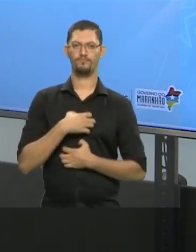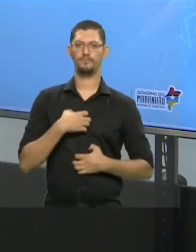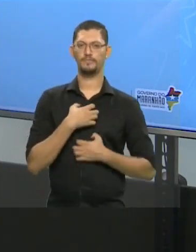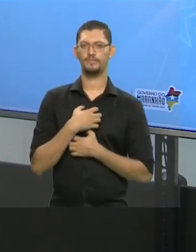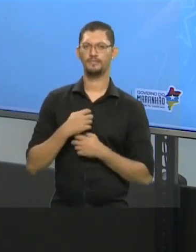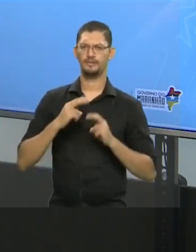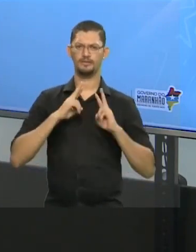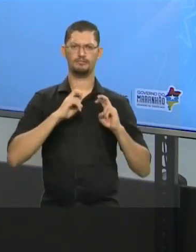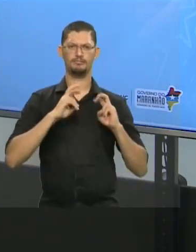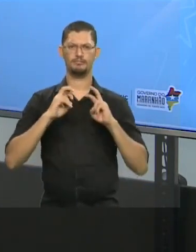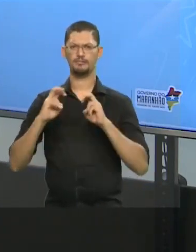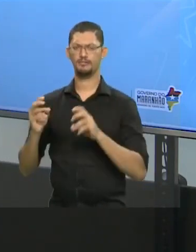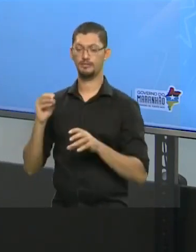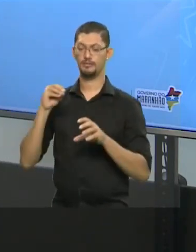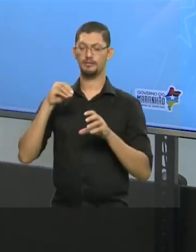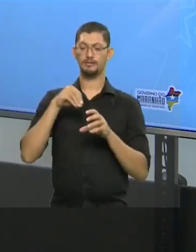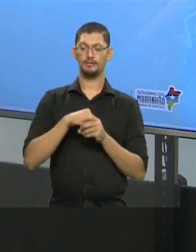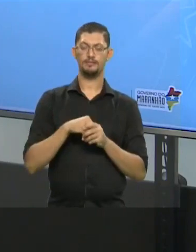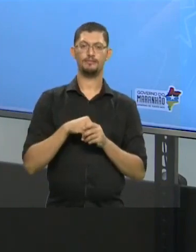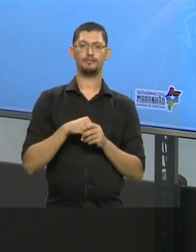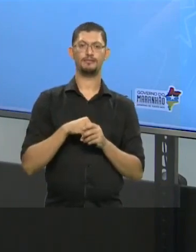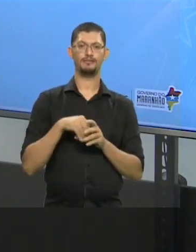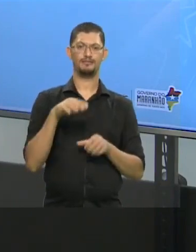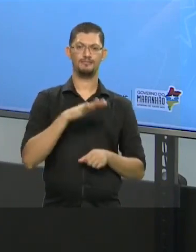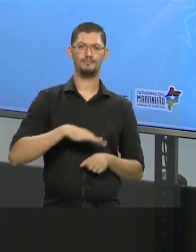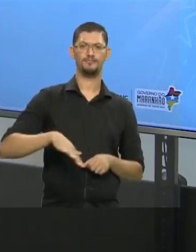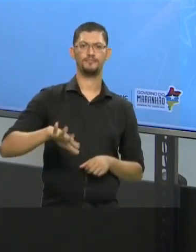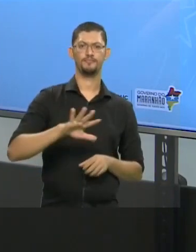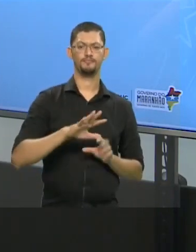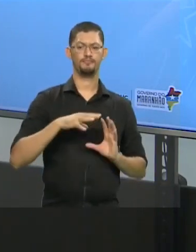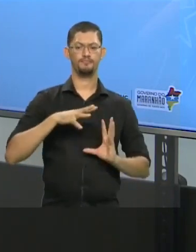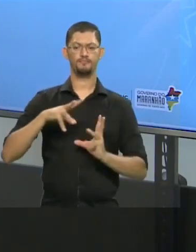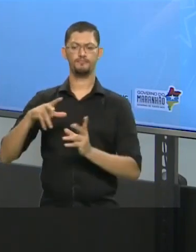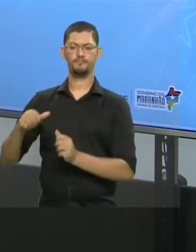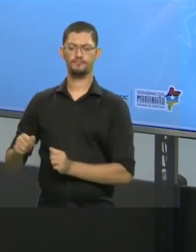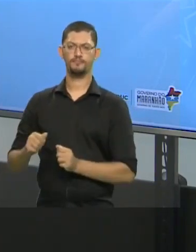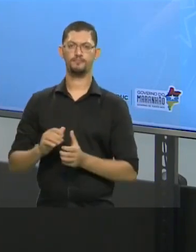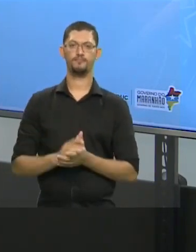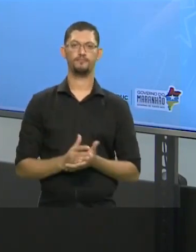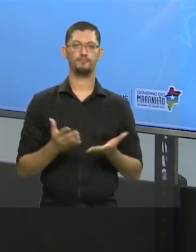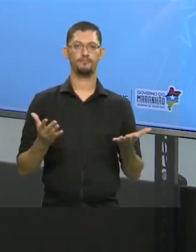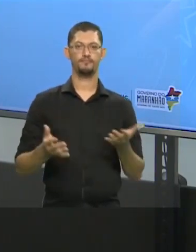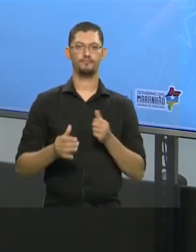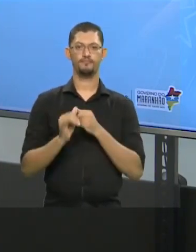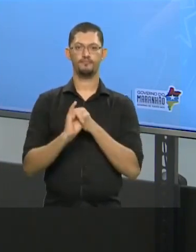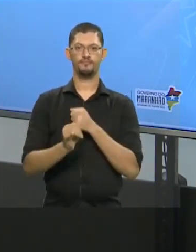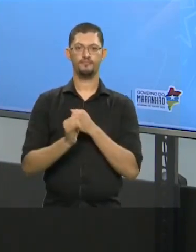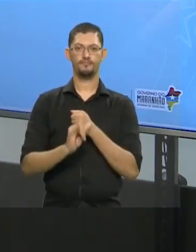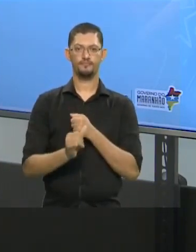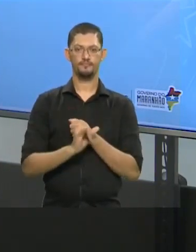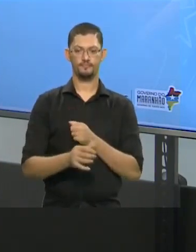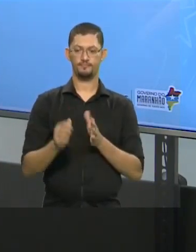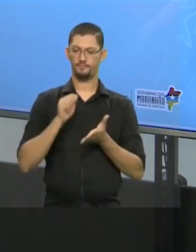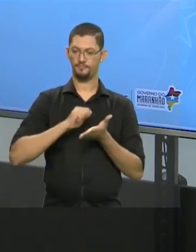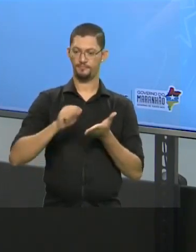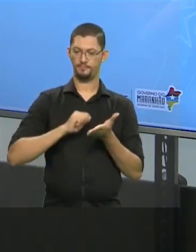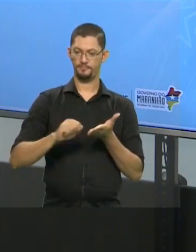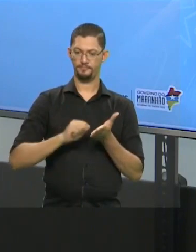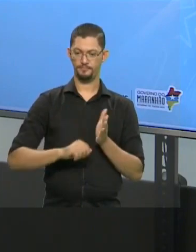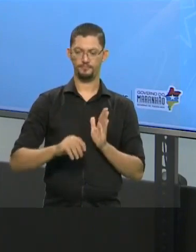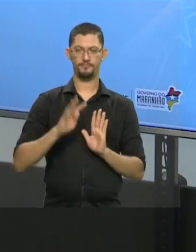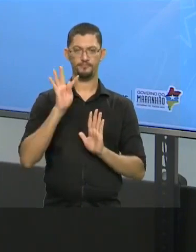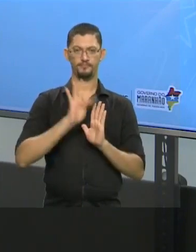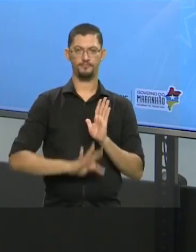se percebeu dentro desse ambiente, dentro desse mundo. E a crônica que ela escreve, nesse